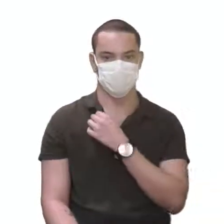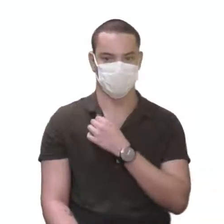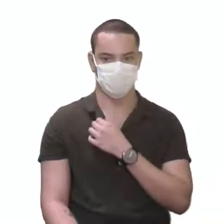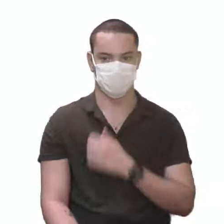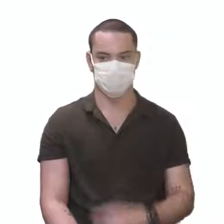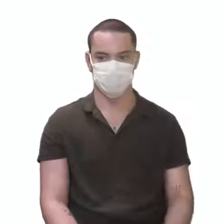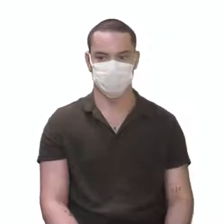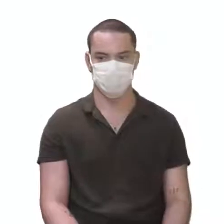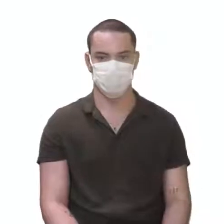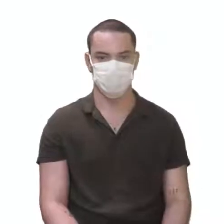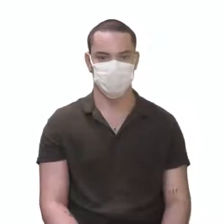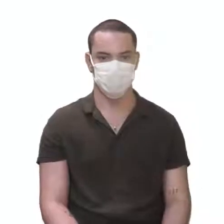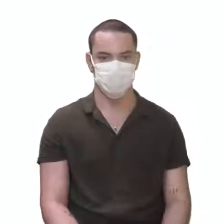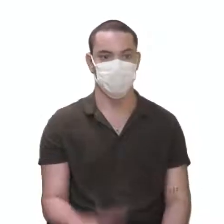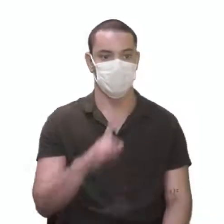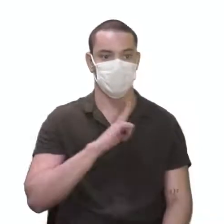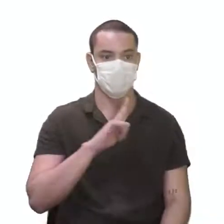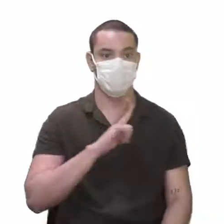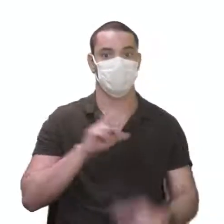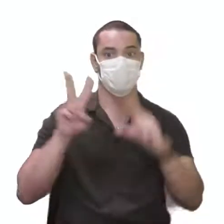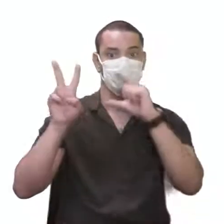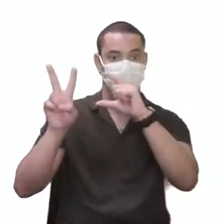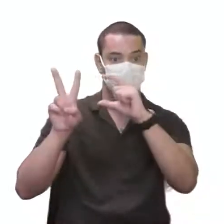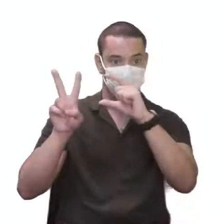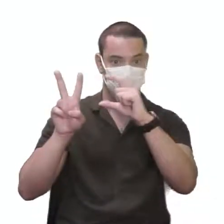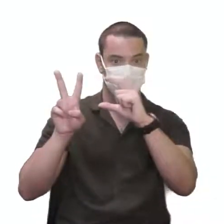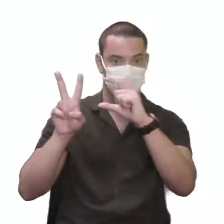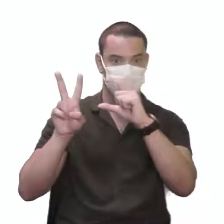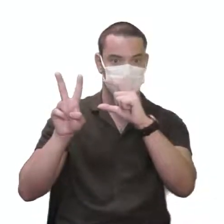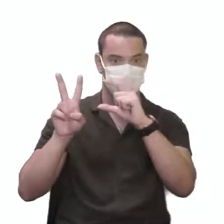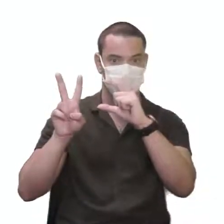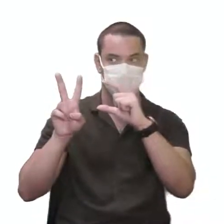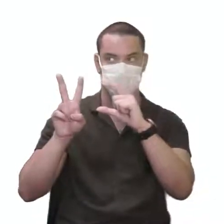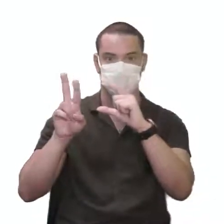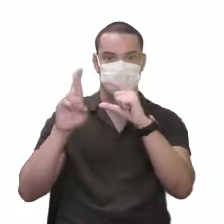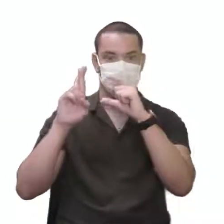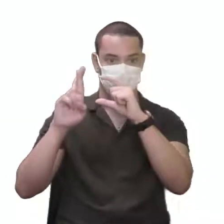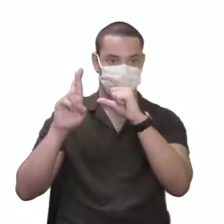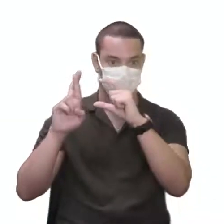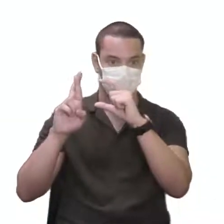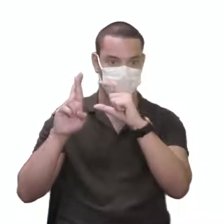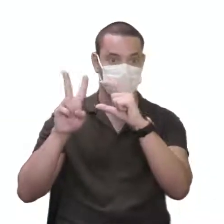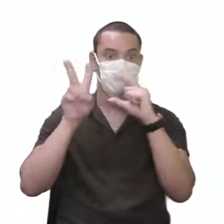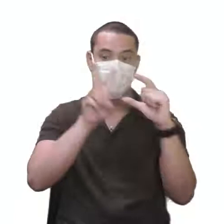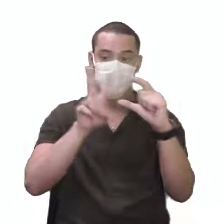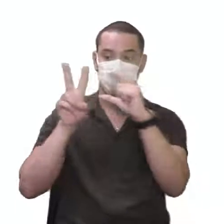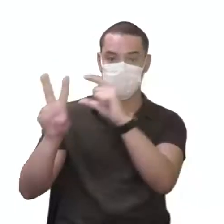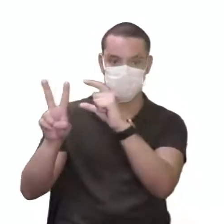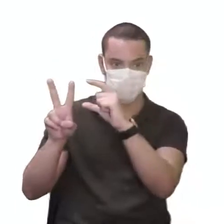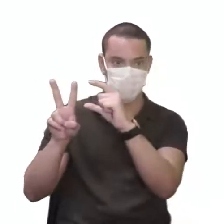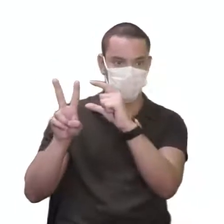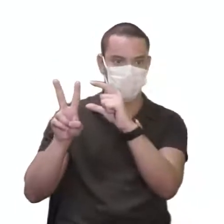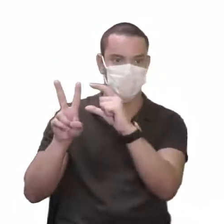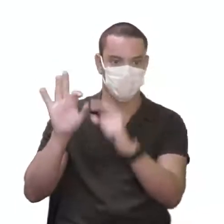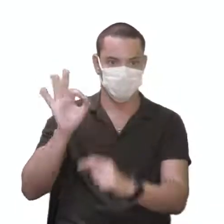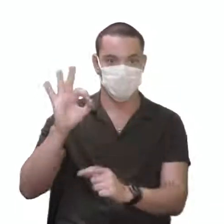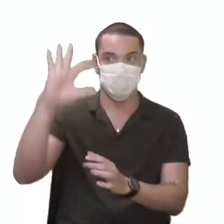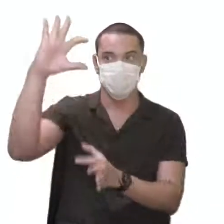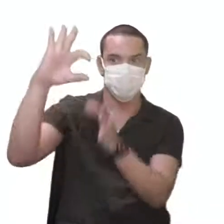Então, você tem aí, ó, Vzão, terminando os gametinhos ali, Vzão com Vzão, é isso aqui, ó,